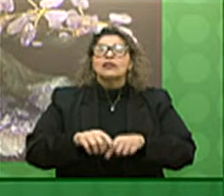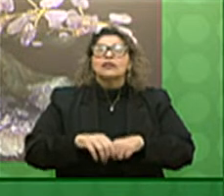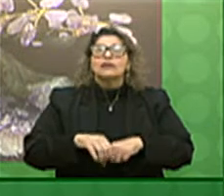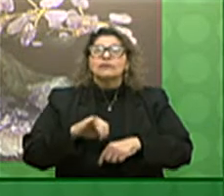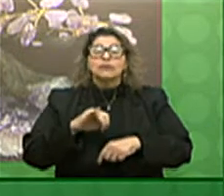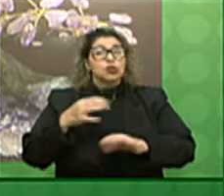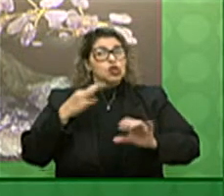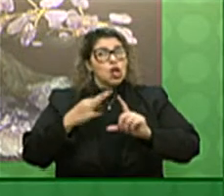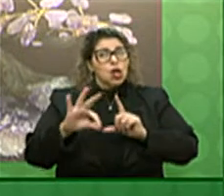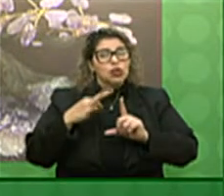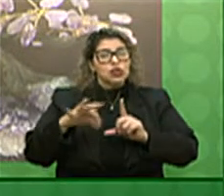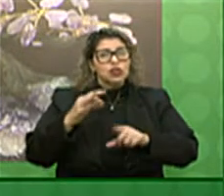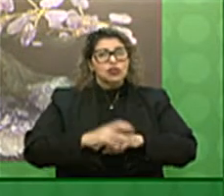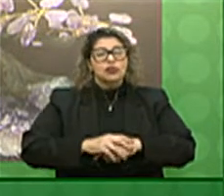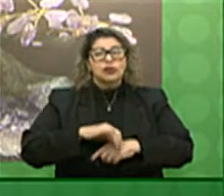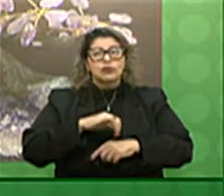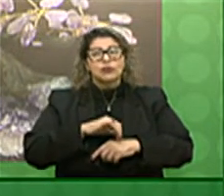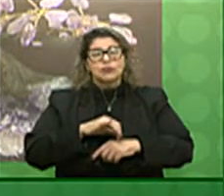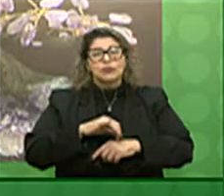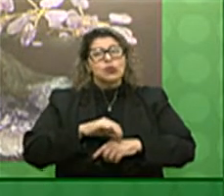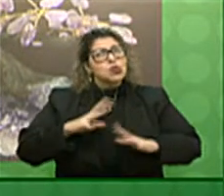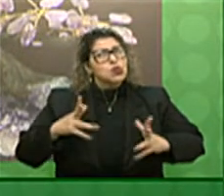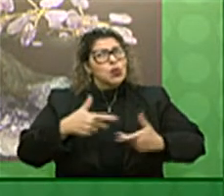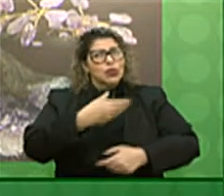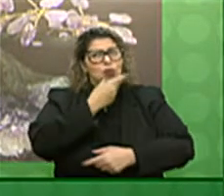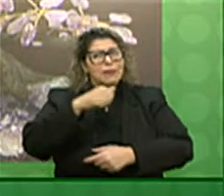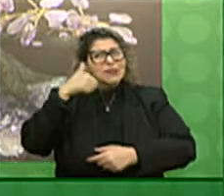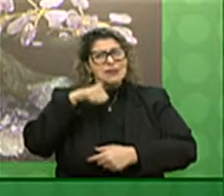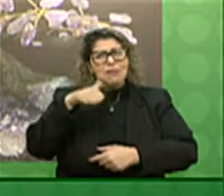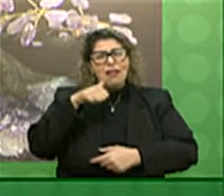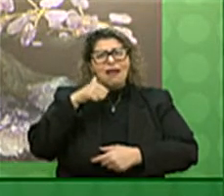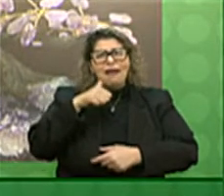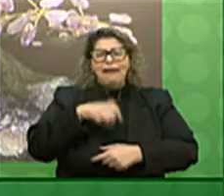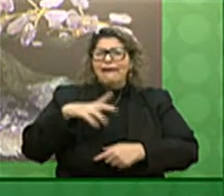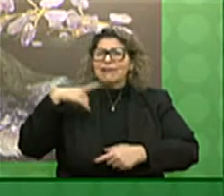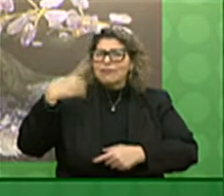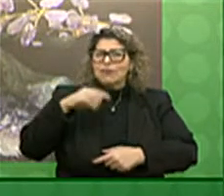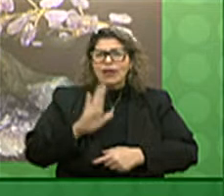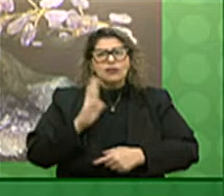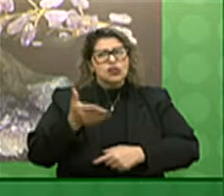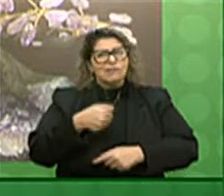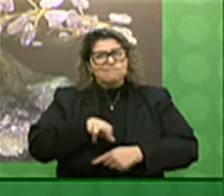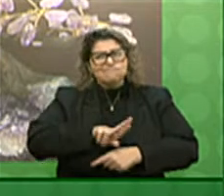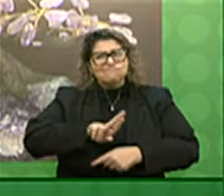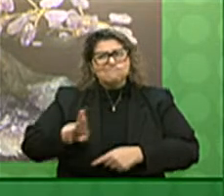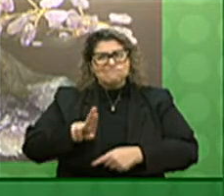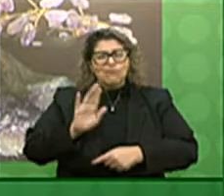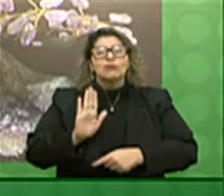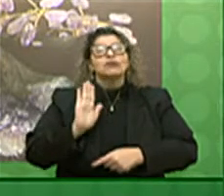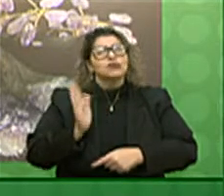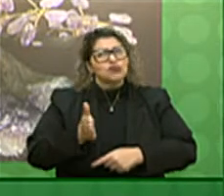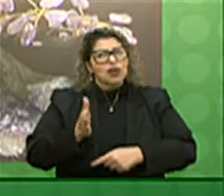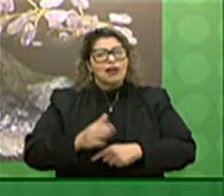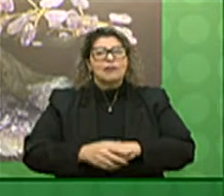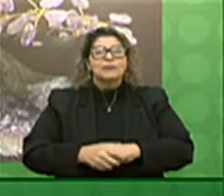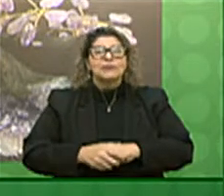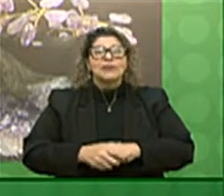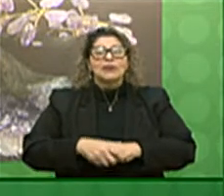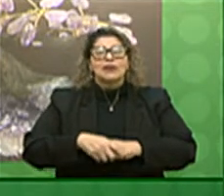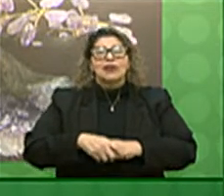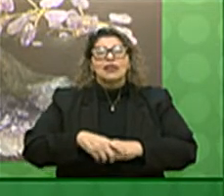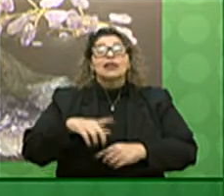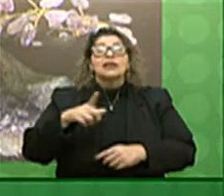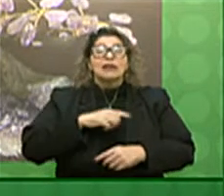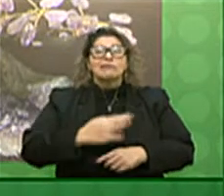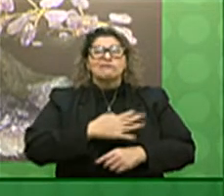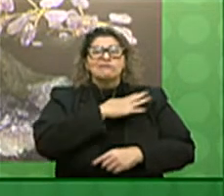Logística, a todos os deputados, deputadas já citados aqui pelo André Machado, em especial ao tenente Cornel